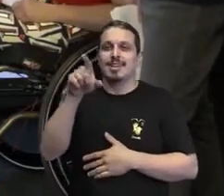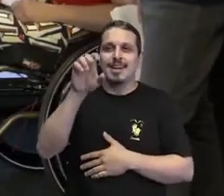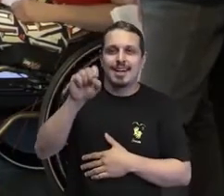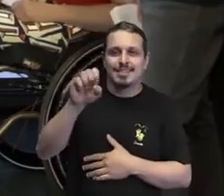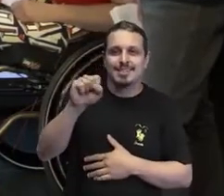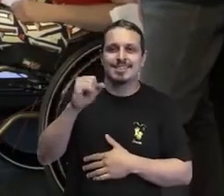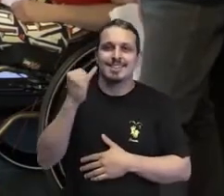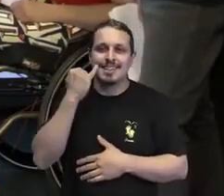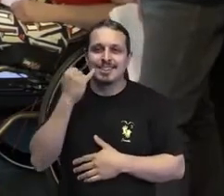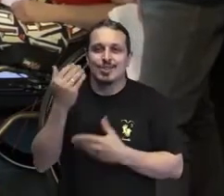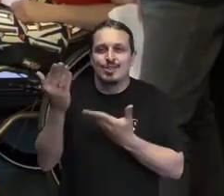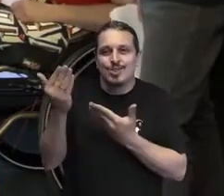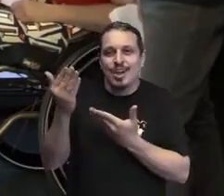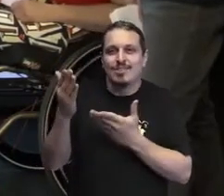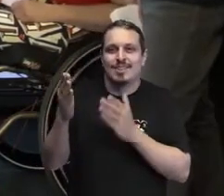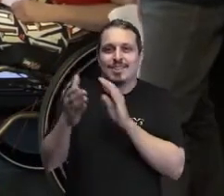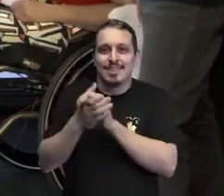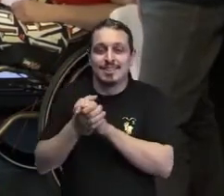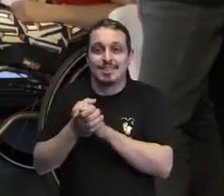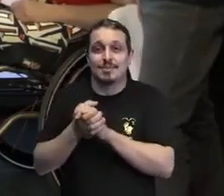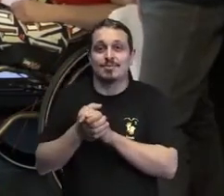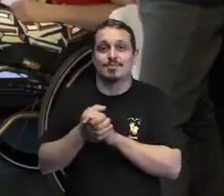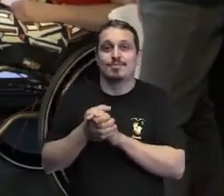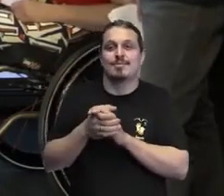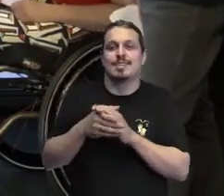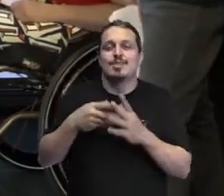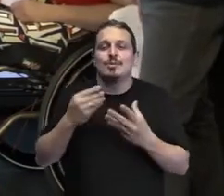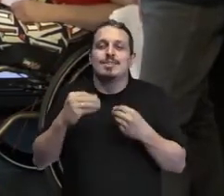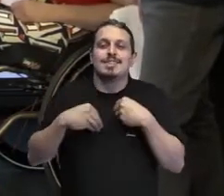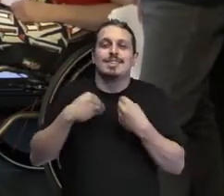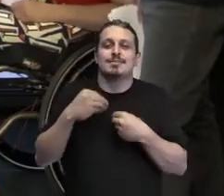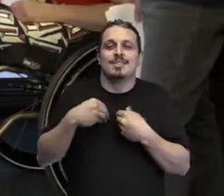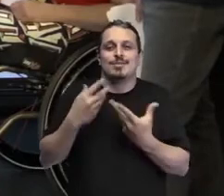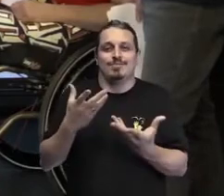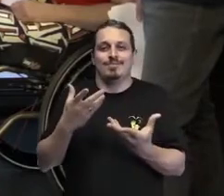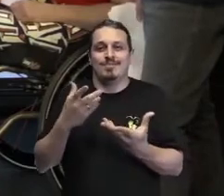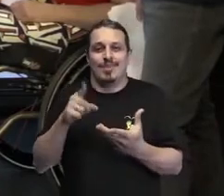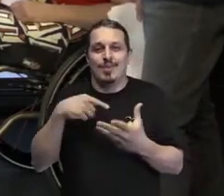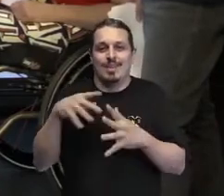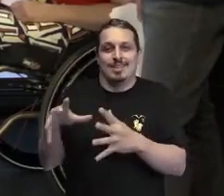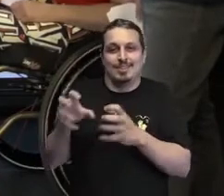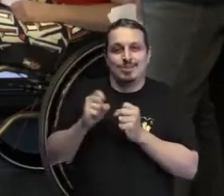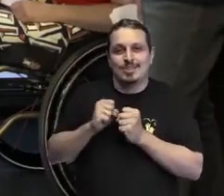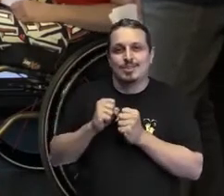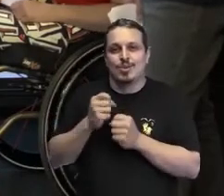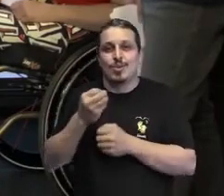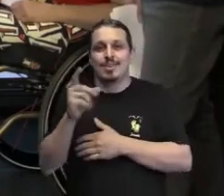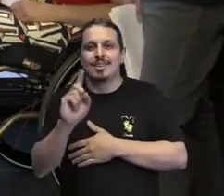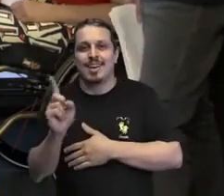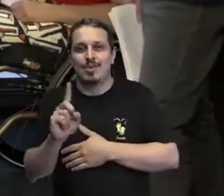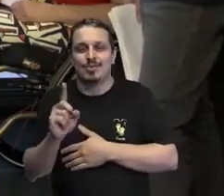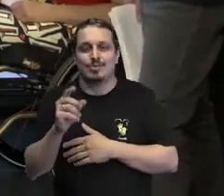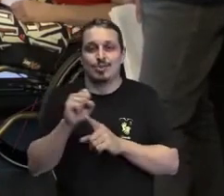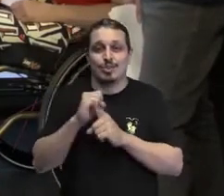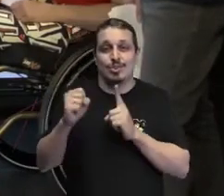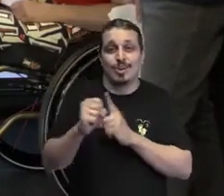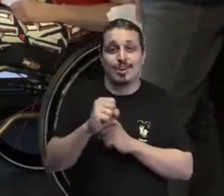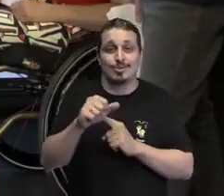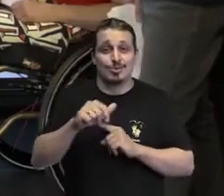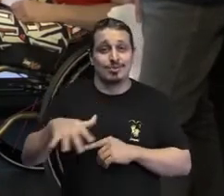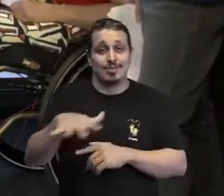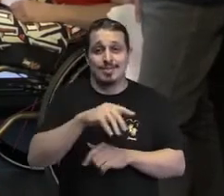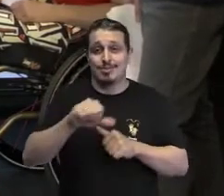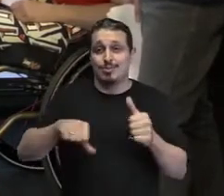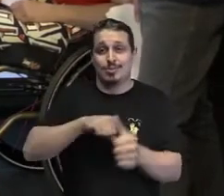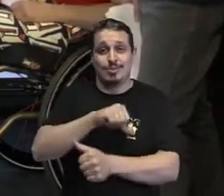ali, como você disse. Você sente que essa receptividade, que a sociedade mudou com relação à